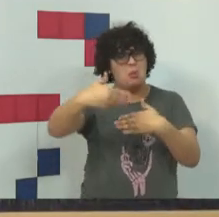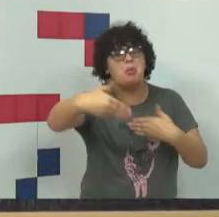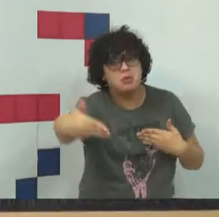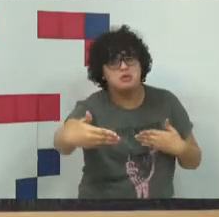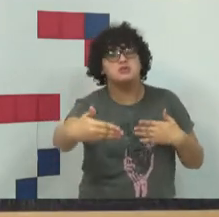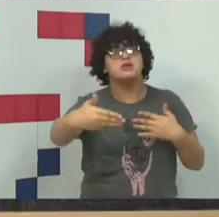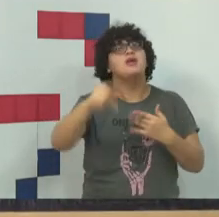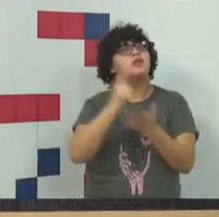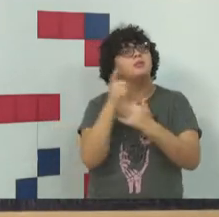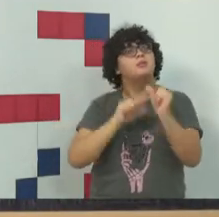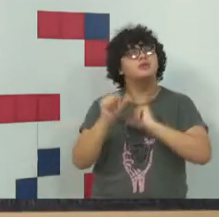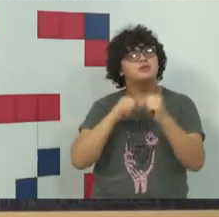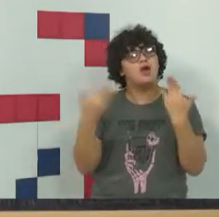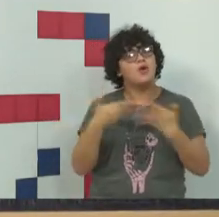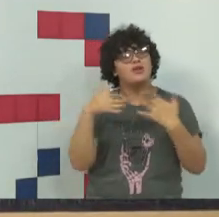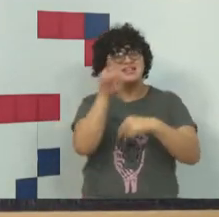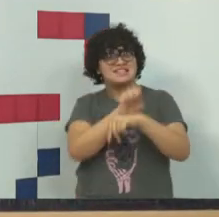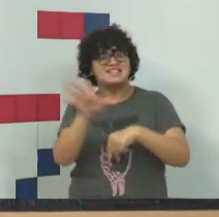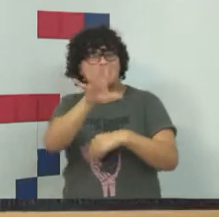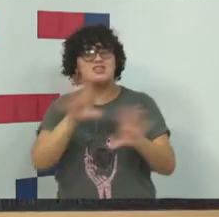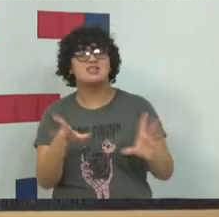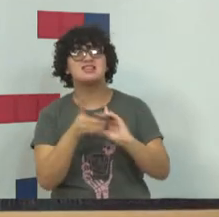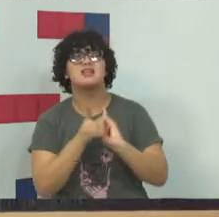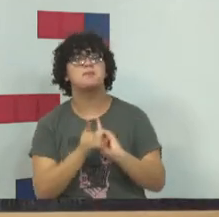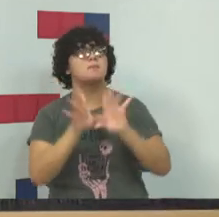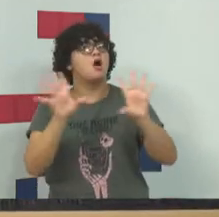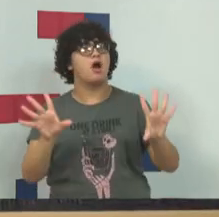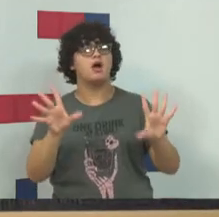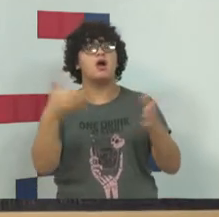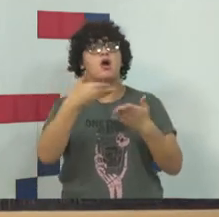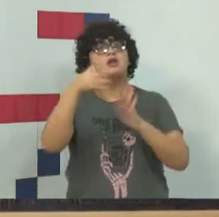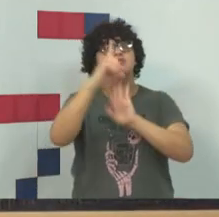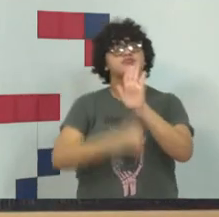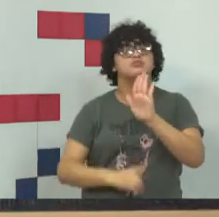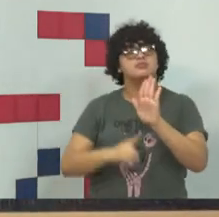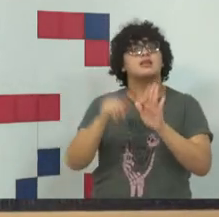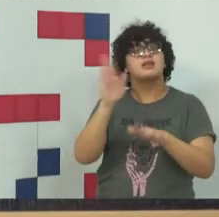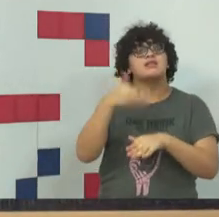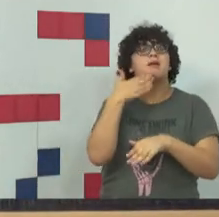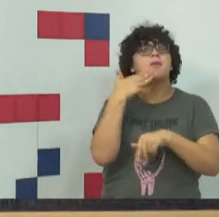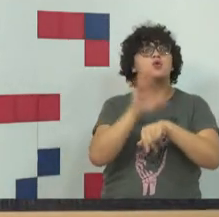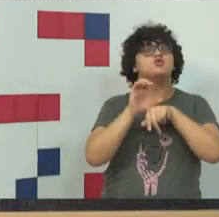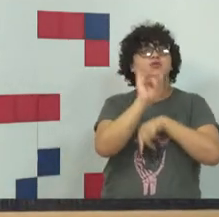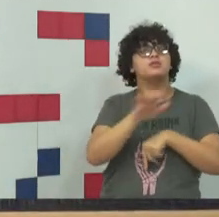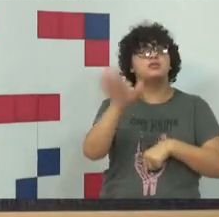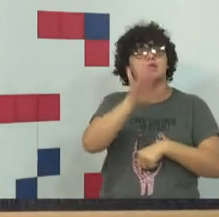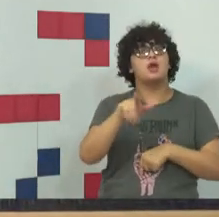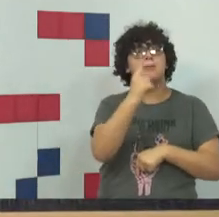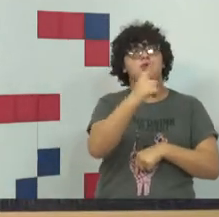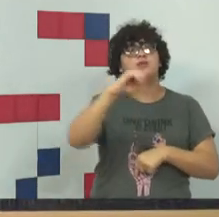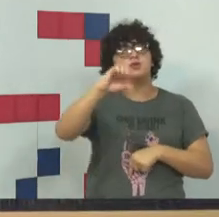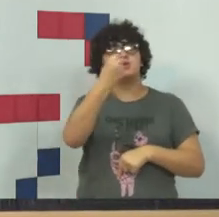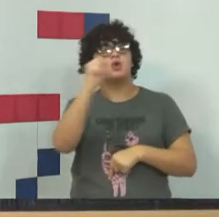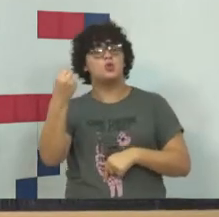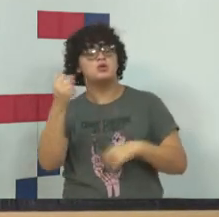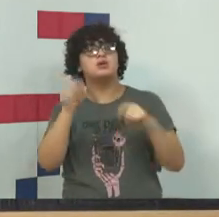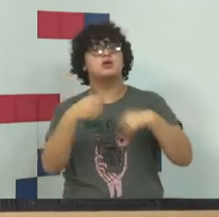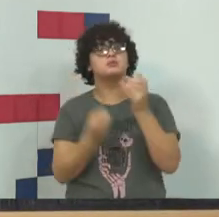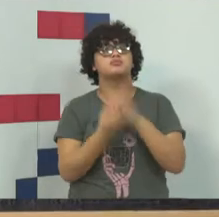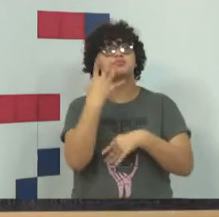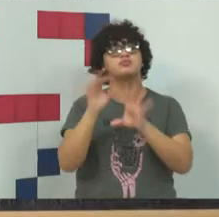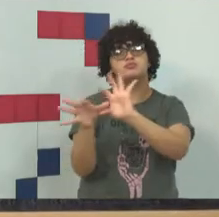somos um Estado democrático de direito, com a Constituição Federal de 88, que trouxe essa redemocratização para o Brasil,